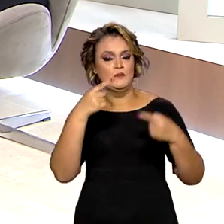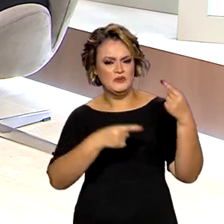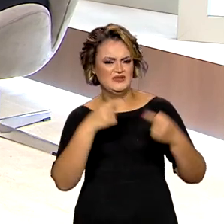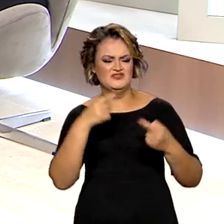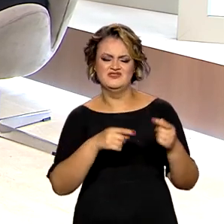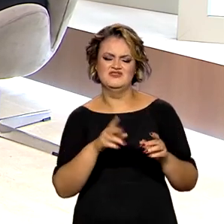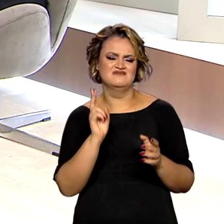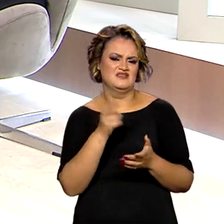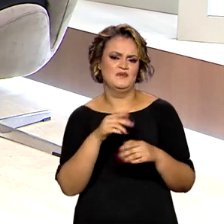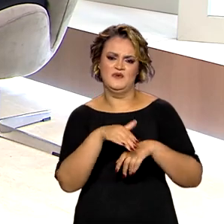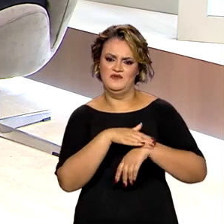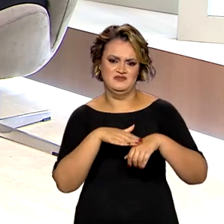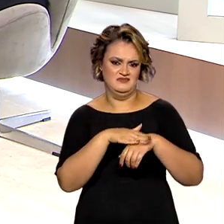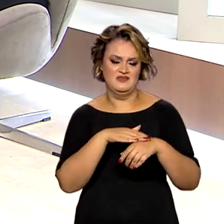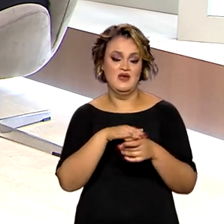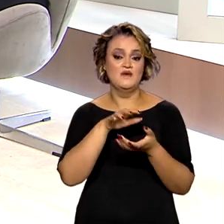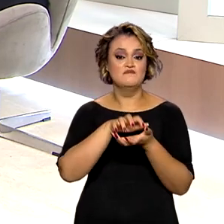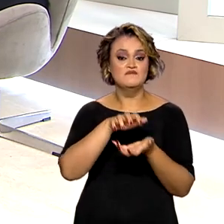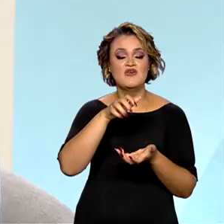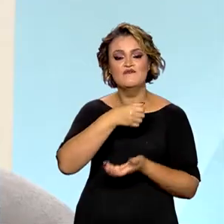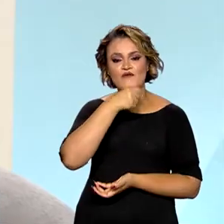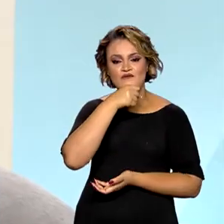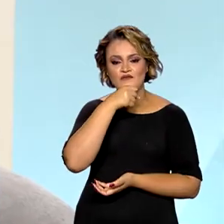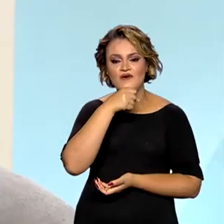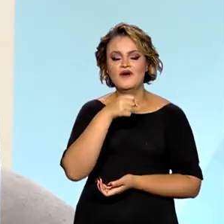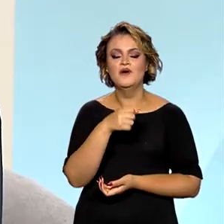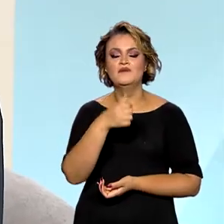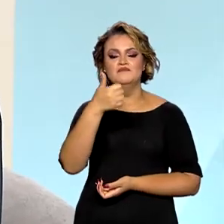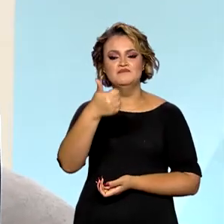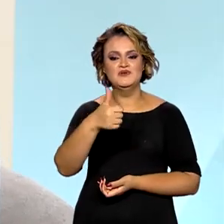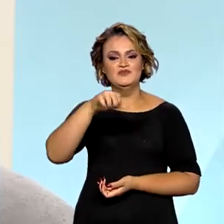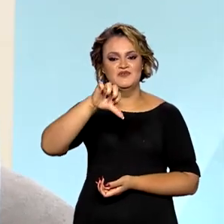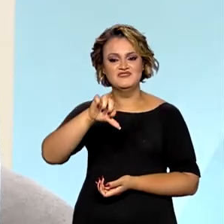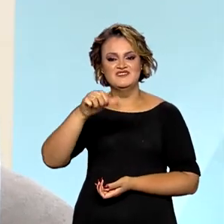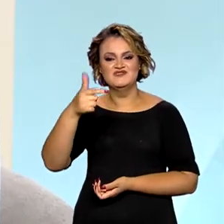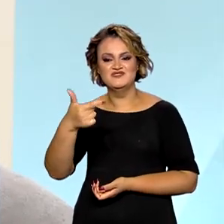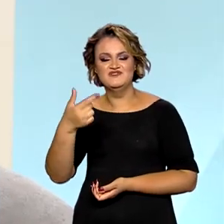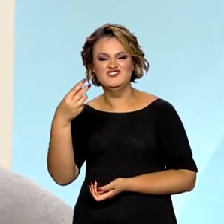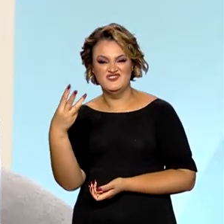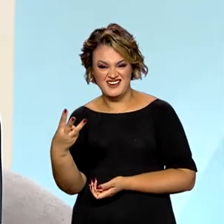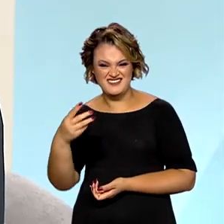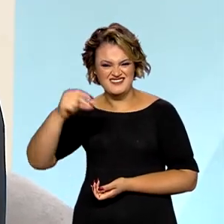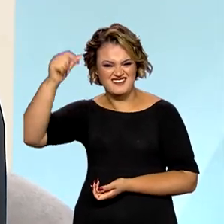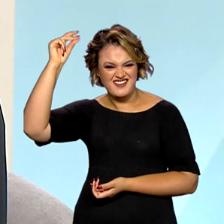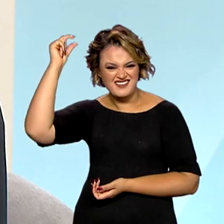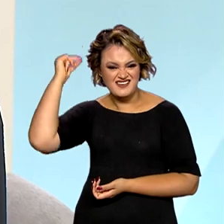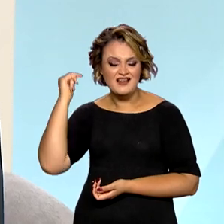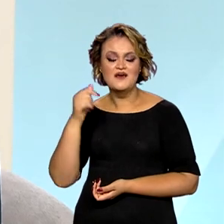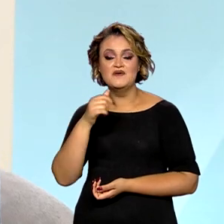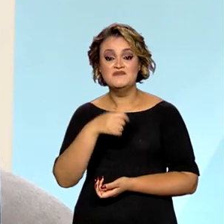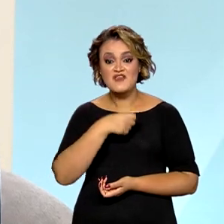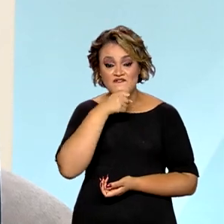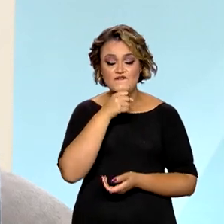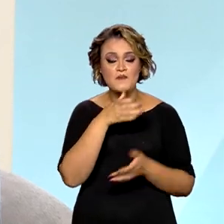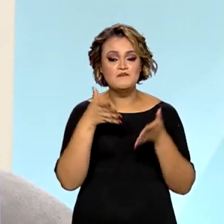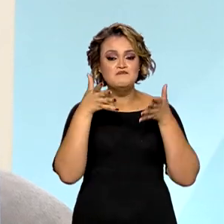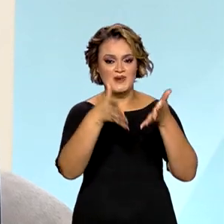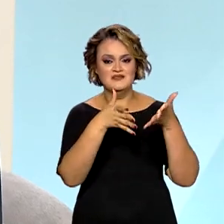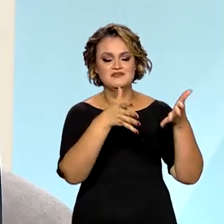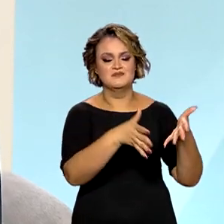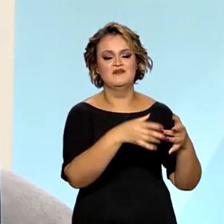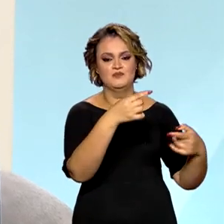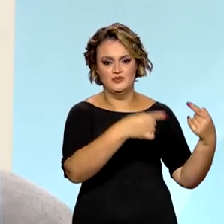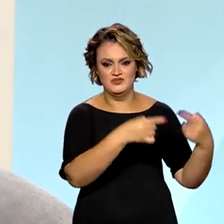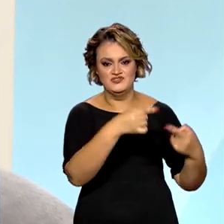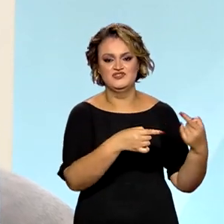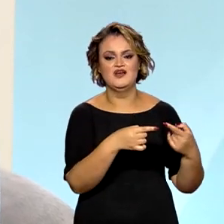presente. A minha avó, de 1923, o nascimento dela, era raro na época dela, ela já era envolvida na política. Ela é do Rio de